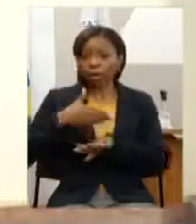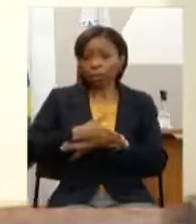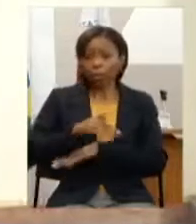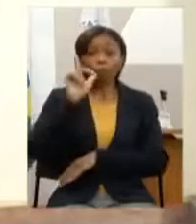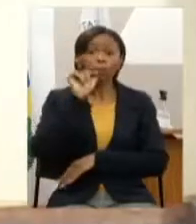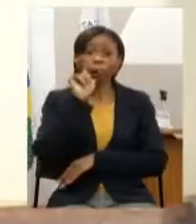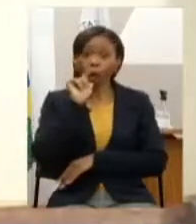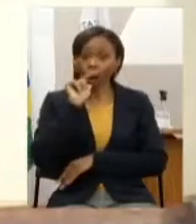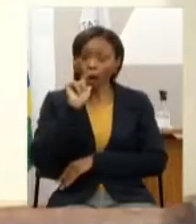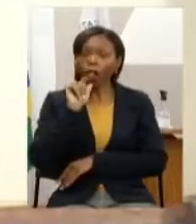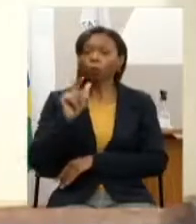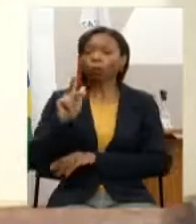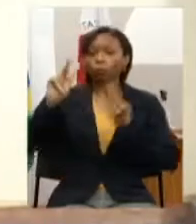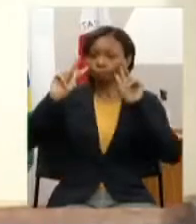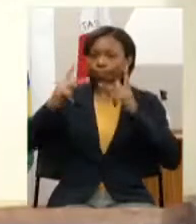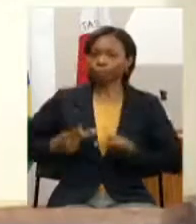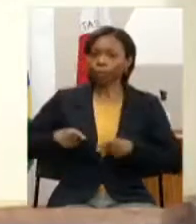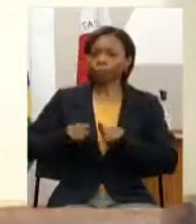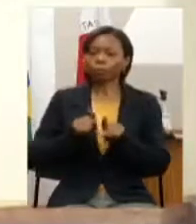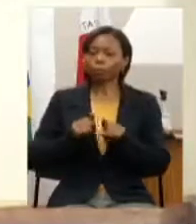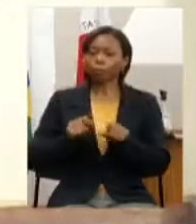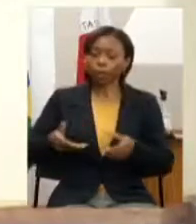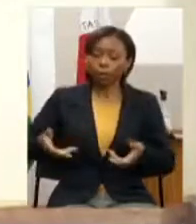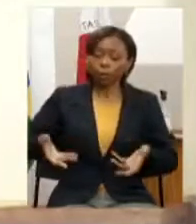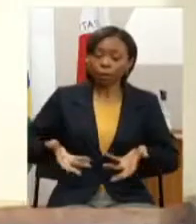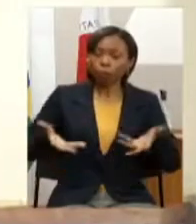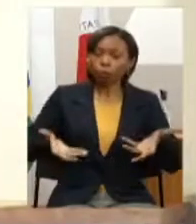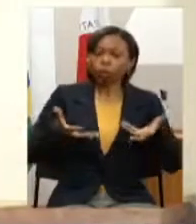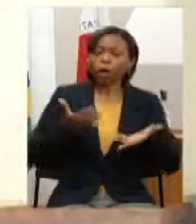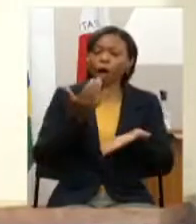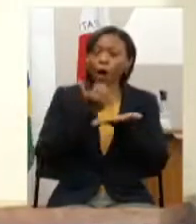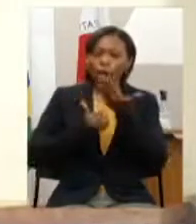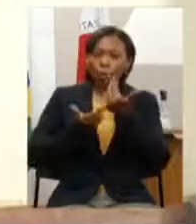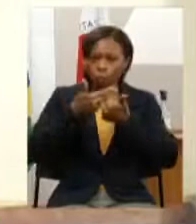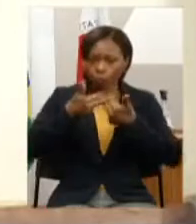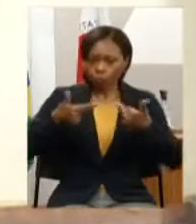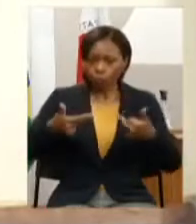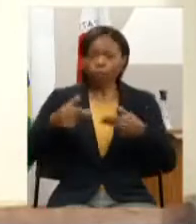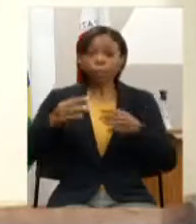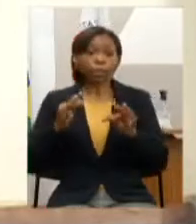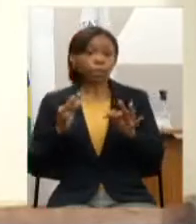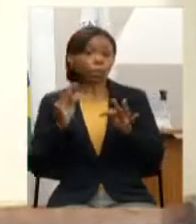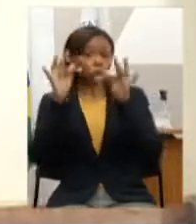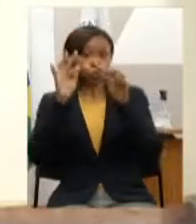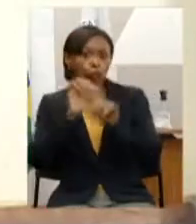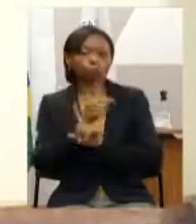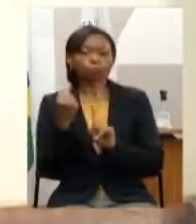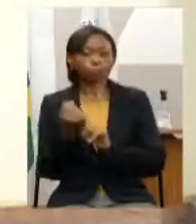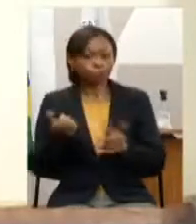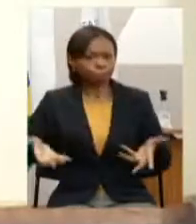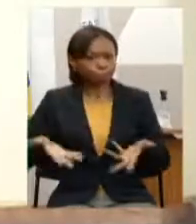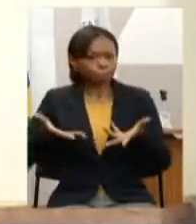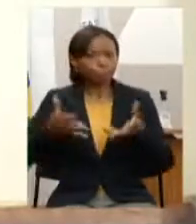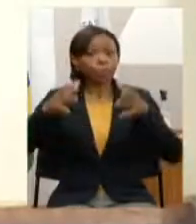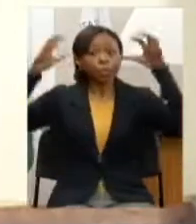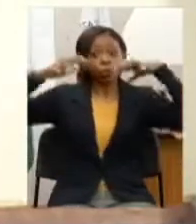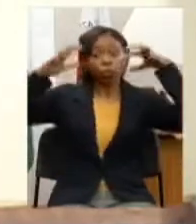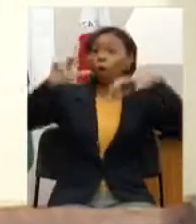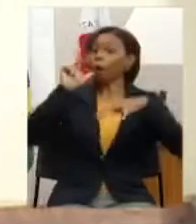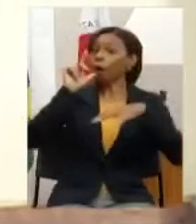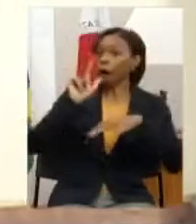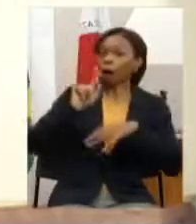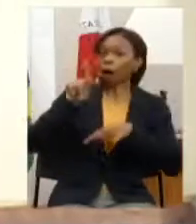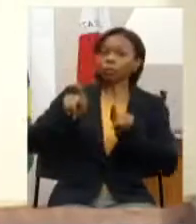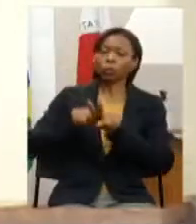humano e para produção de alimentos por meio da implementação de tecnologias sociais de captação de água de chuva entre outras